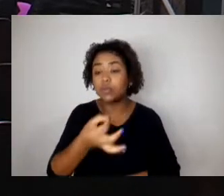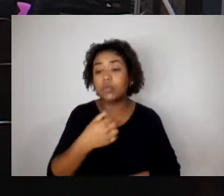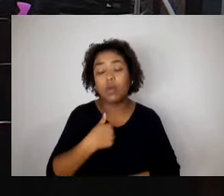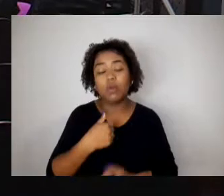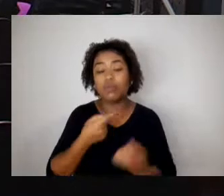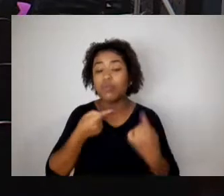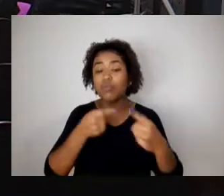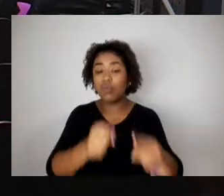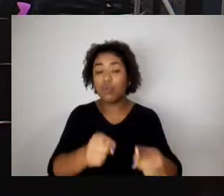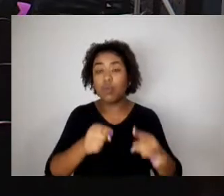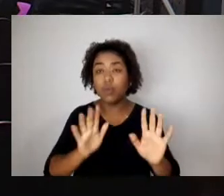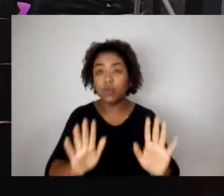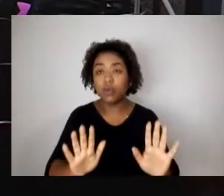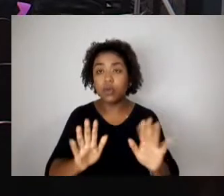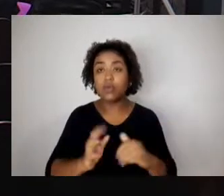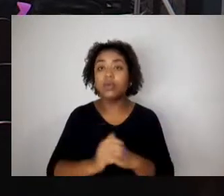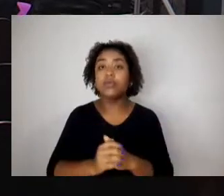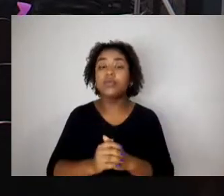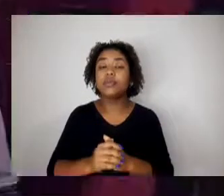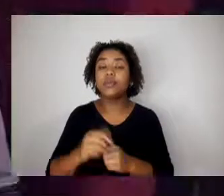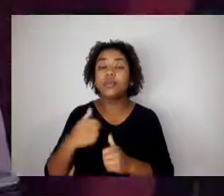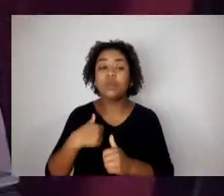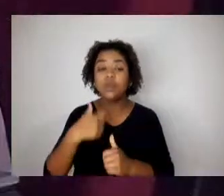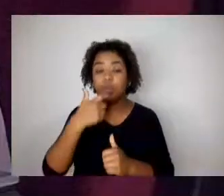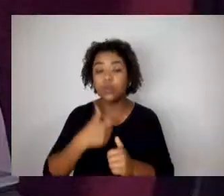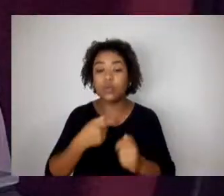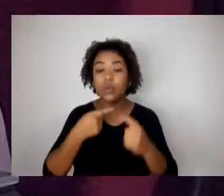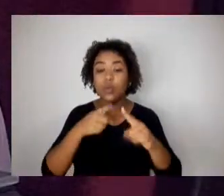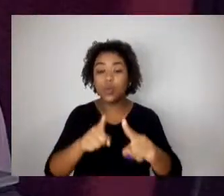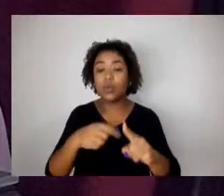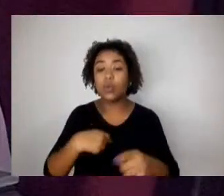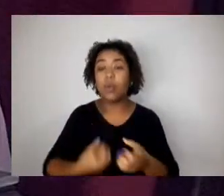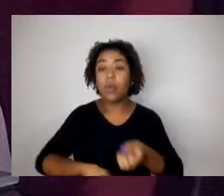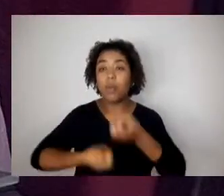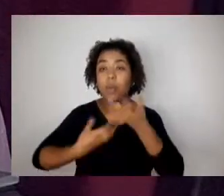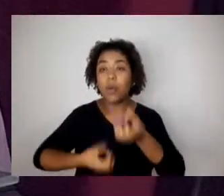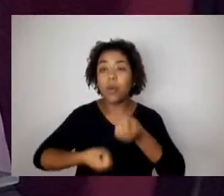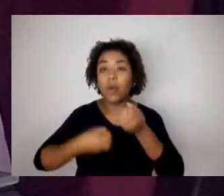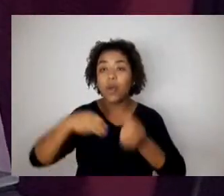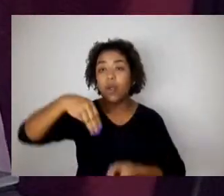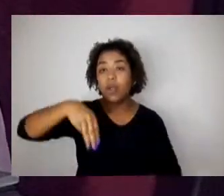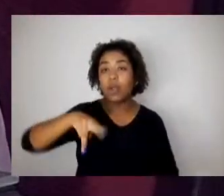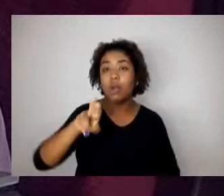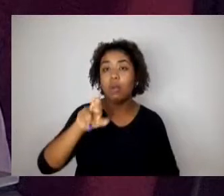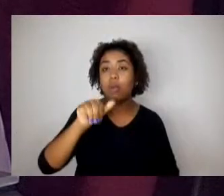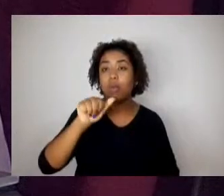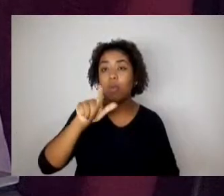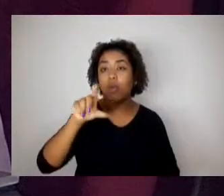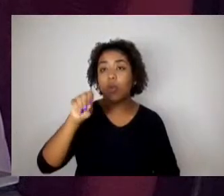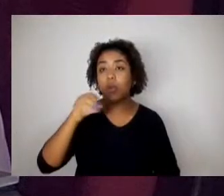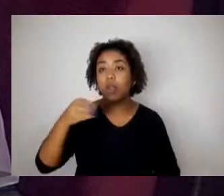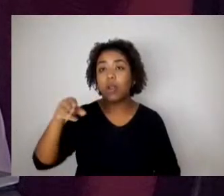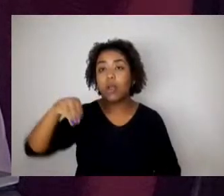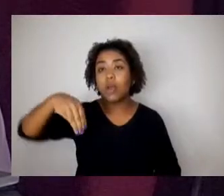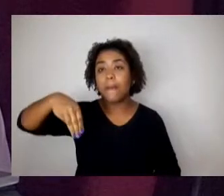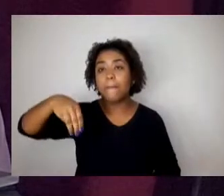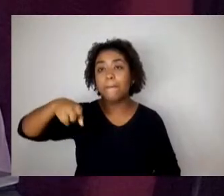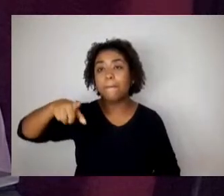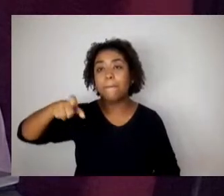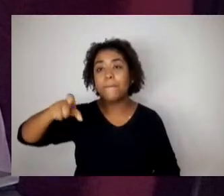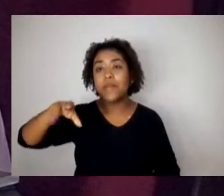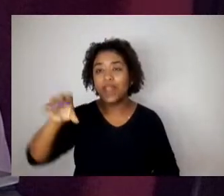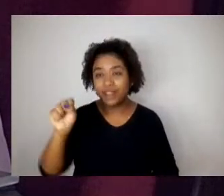em relação ao nosso grande poeta, Murilo Mendes, que deve estar agora remexendo no túmulo, porque a questão dos